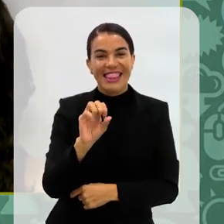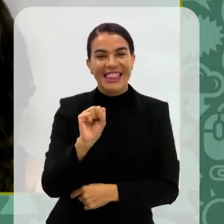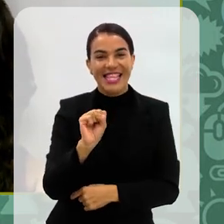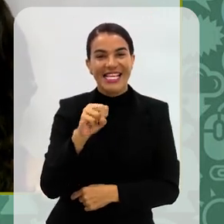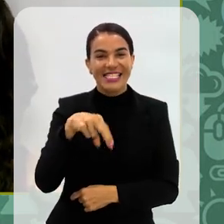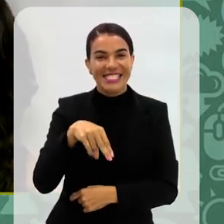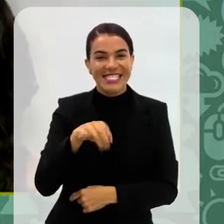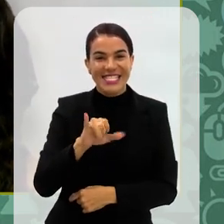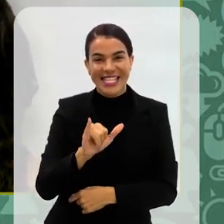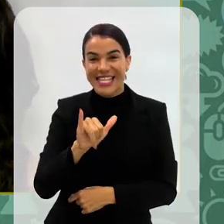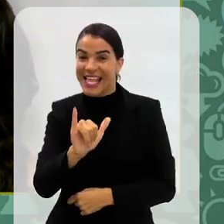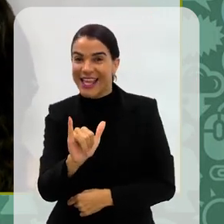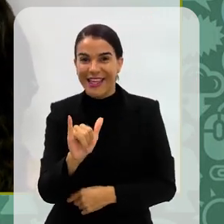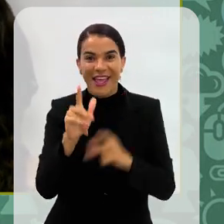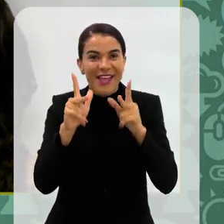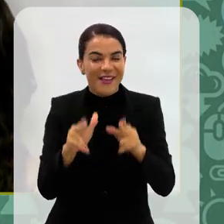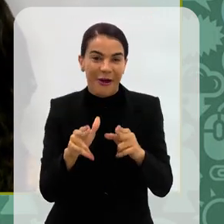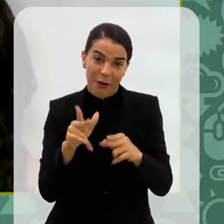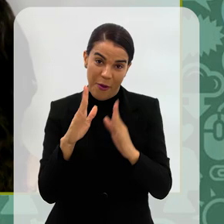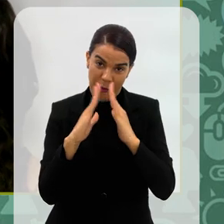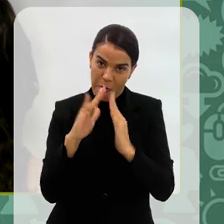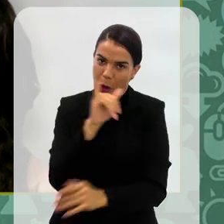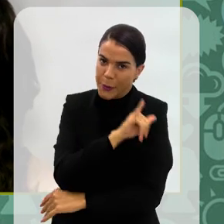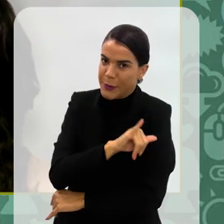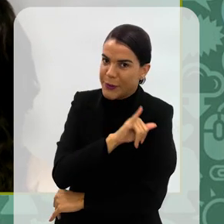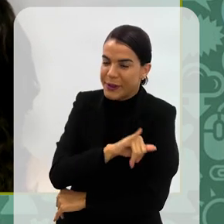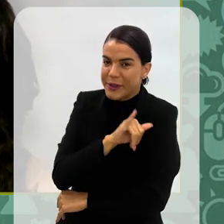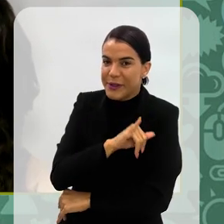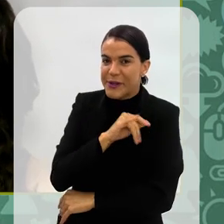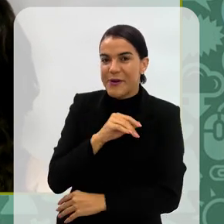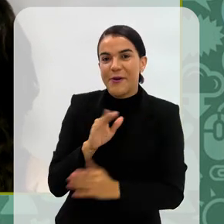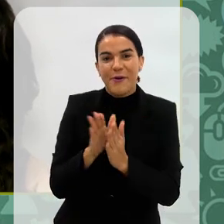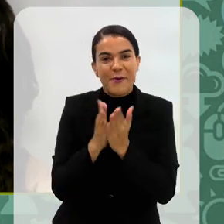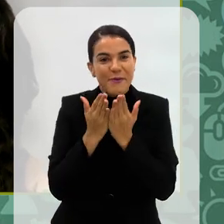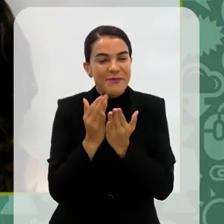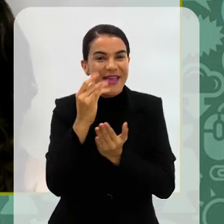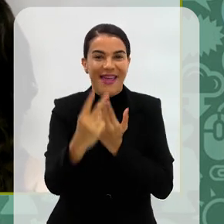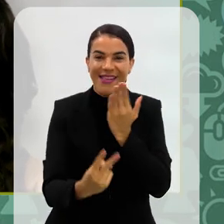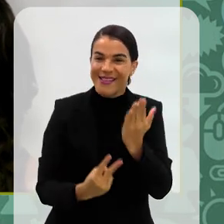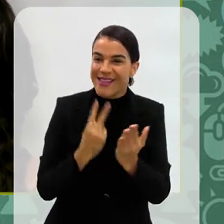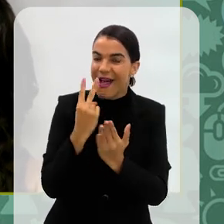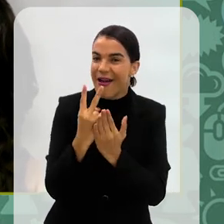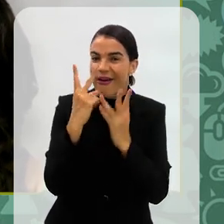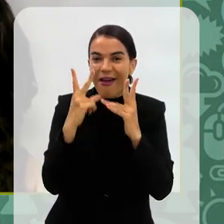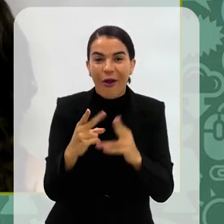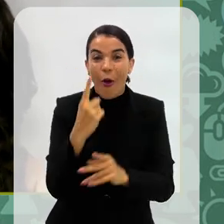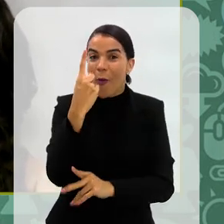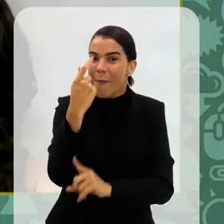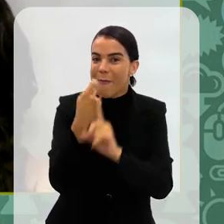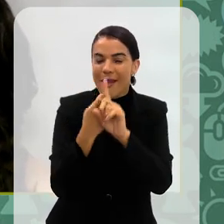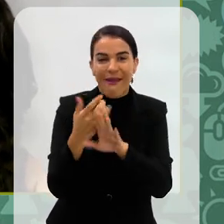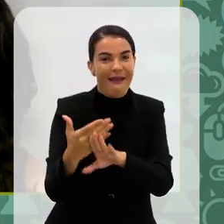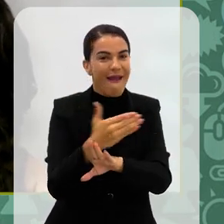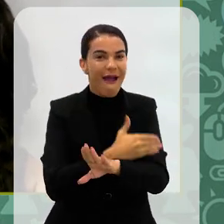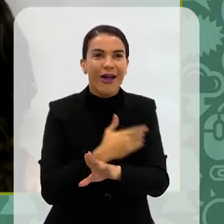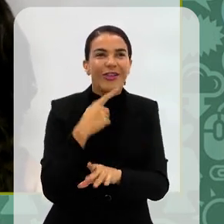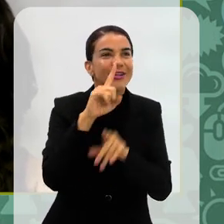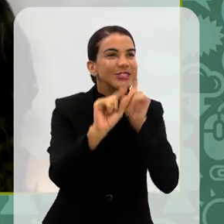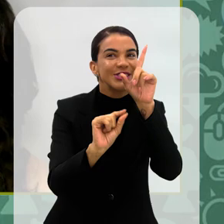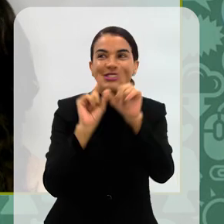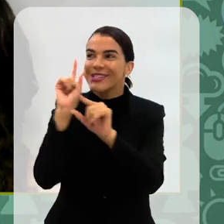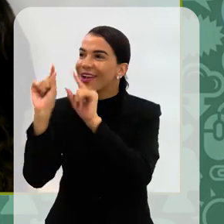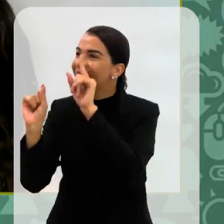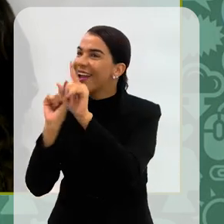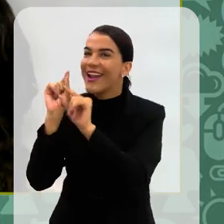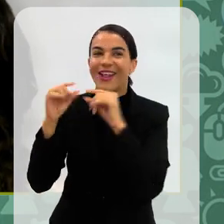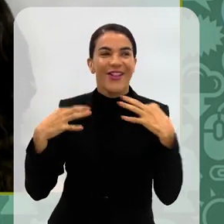Parece que eu estou indo fazer uma viagem. moro no Rio de Janeiro. Se eu for para a Bienal do Rio, já é tipo um mês antes, já estou vendo as